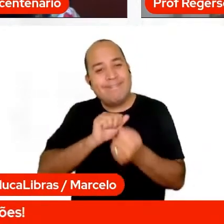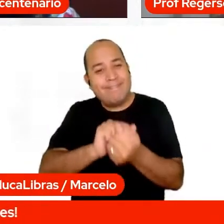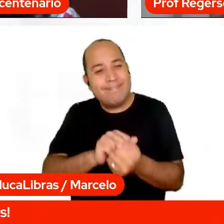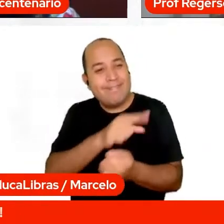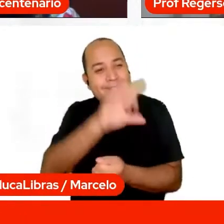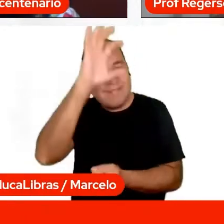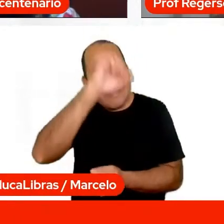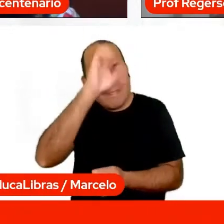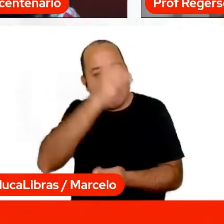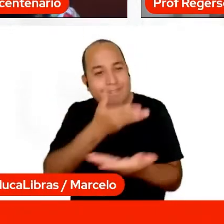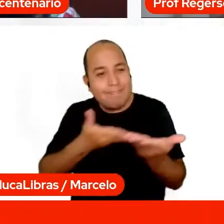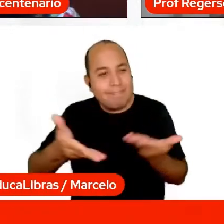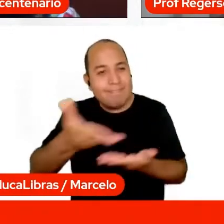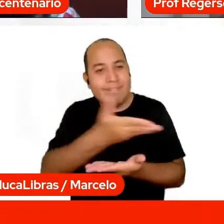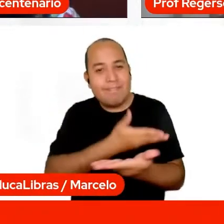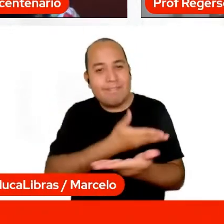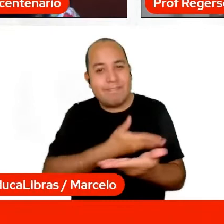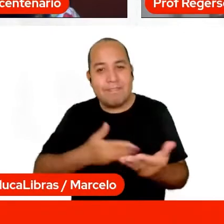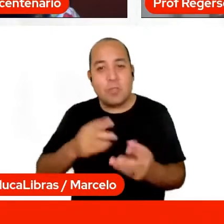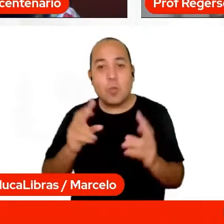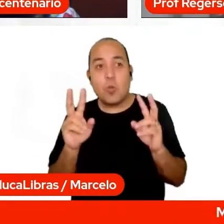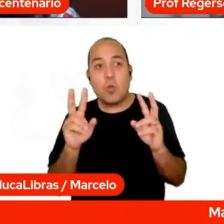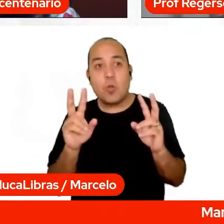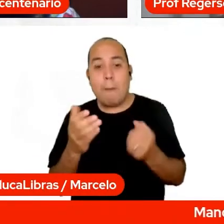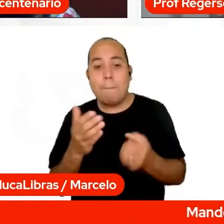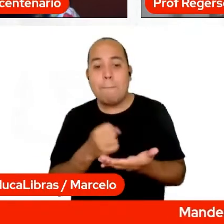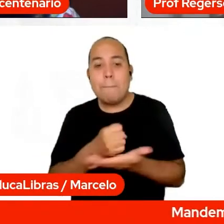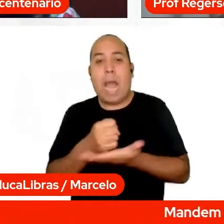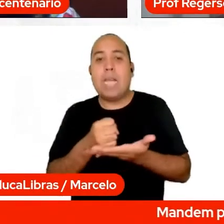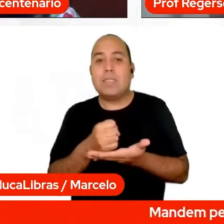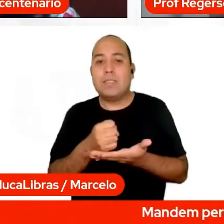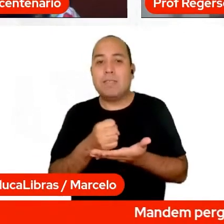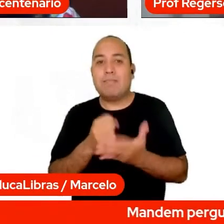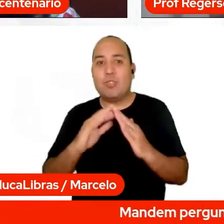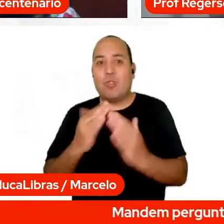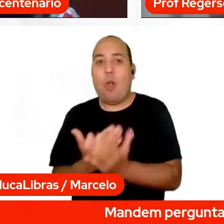contribuir com o chão da escola, falar um pouquinho